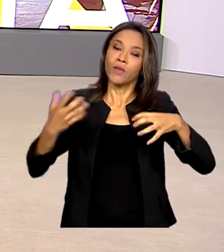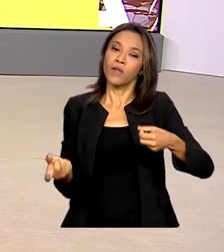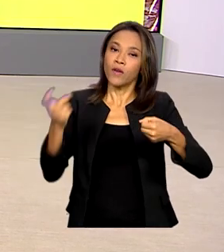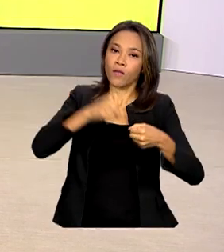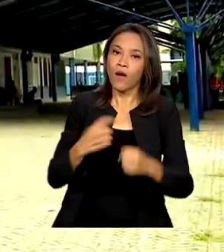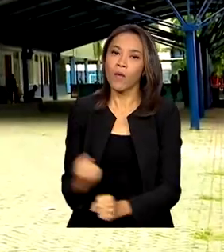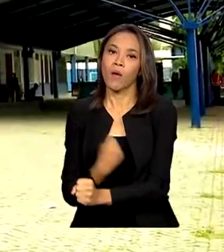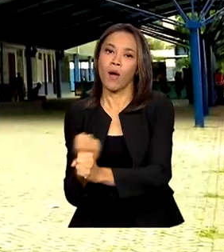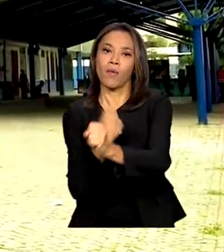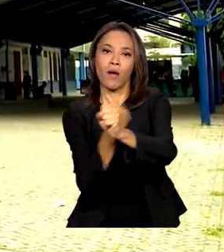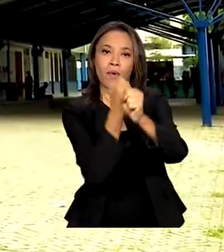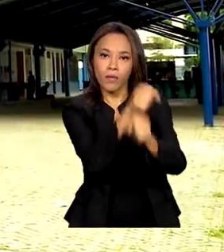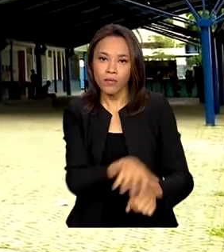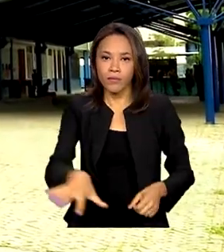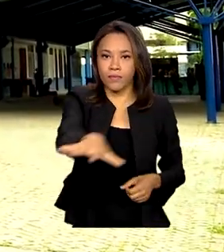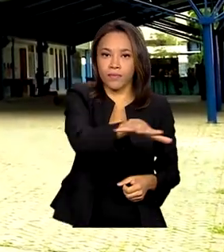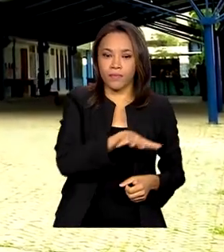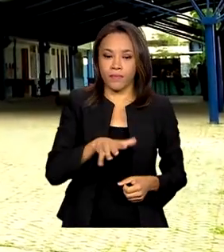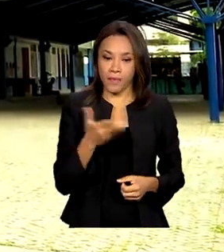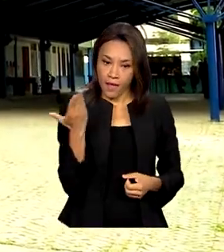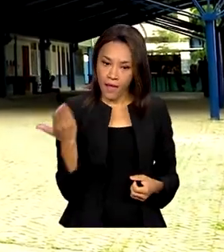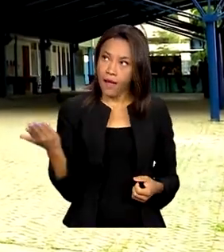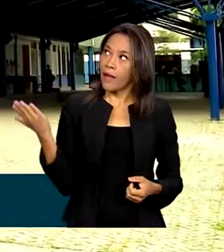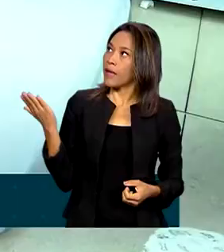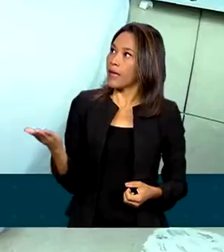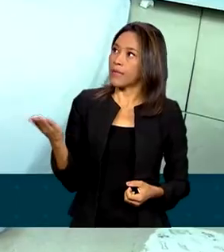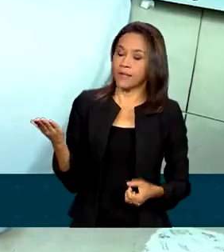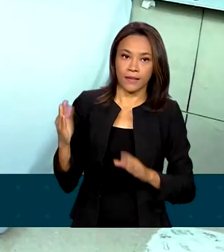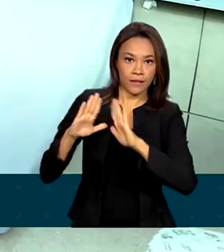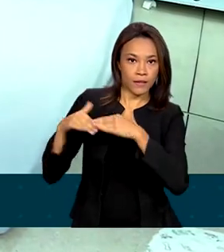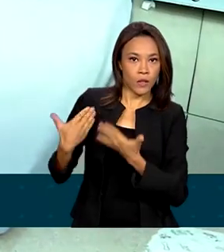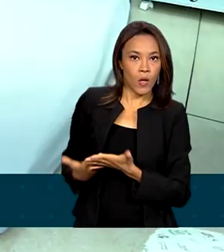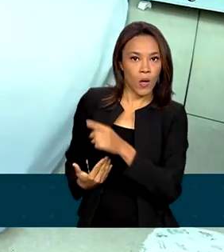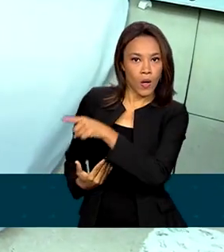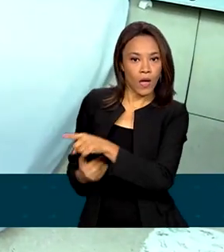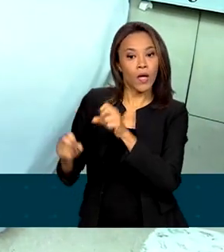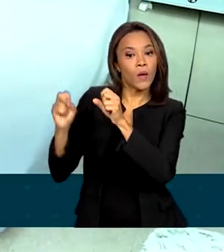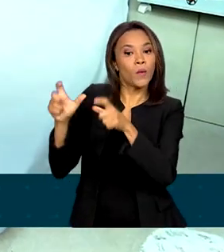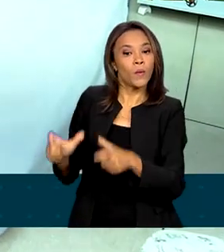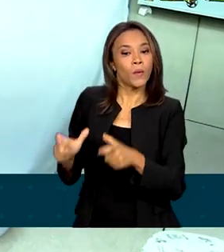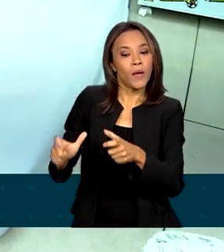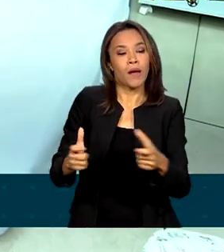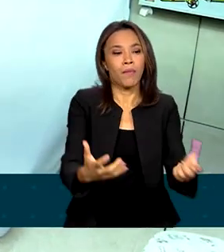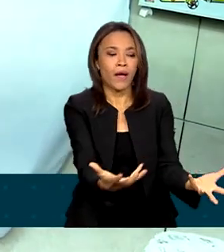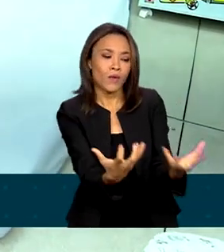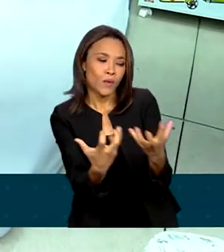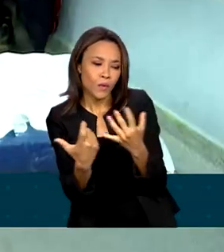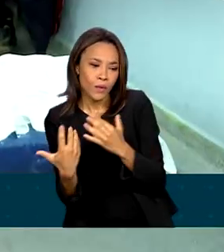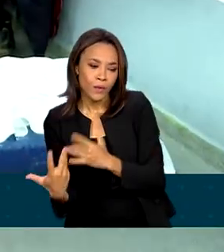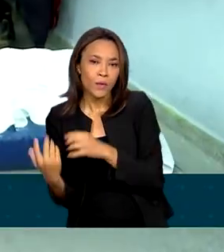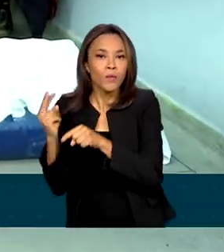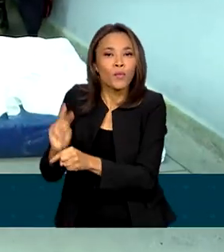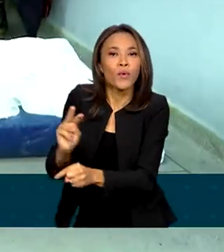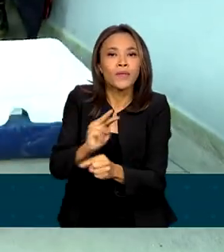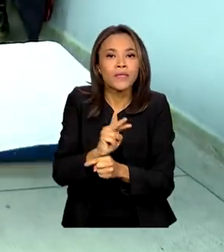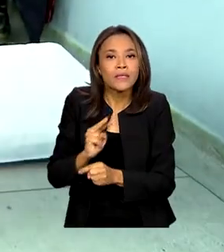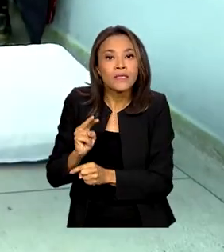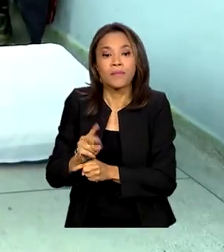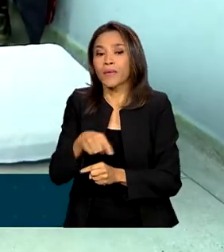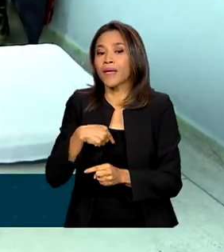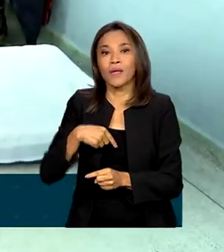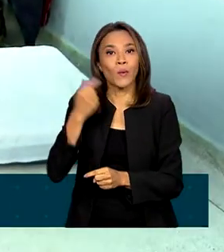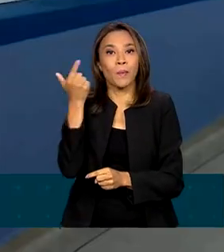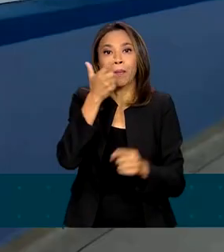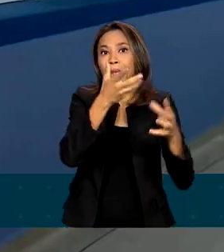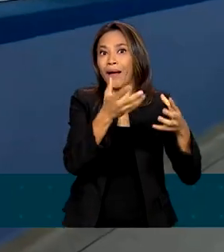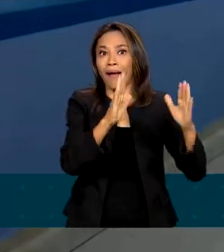região. Esta escola em São Sebastião se tornou um abrigo para quem perdeu a casa ou não pode voltar tão